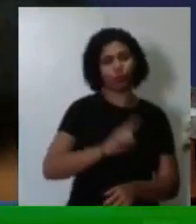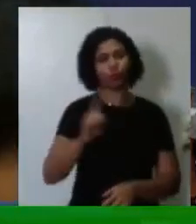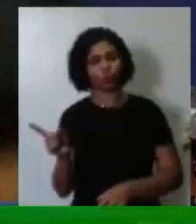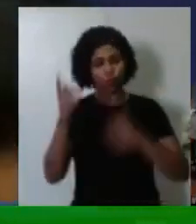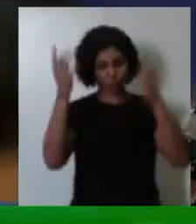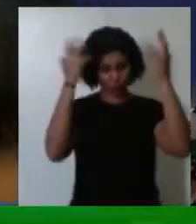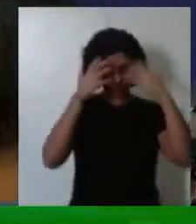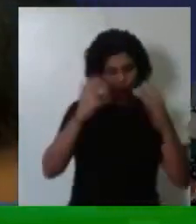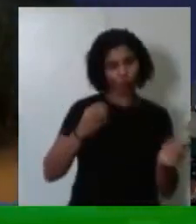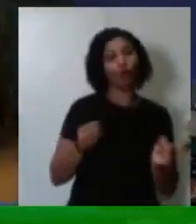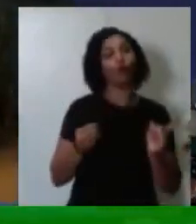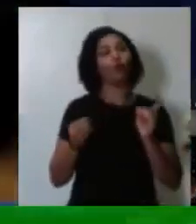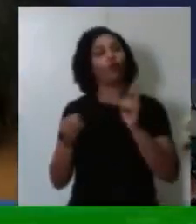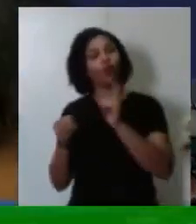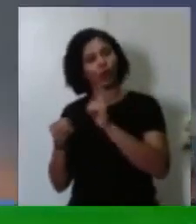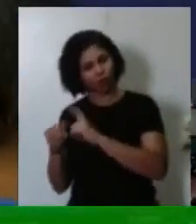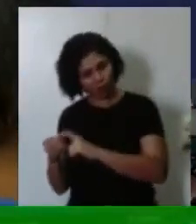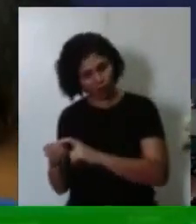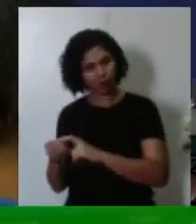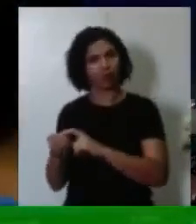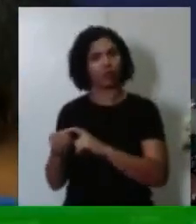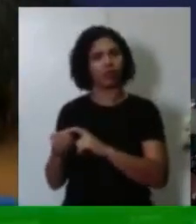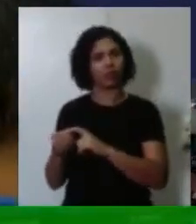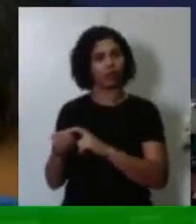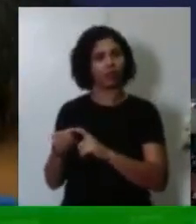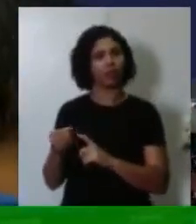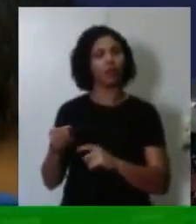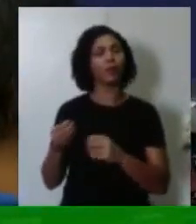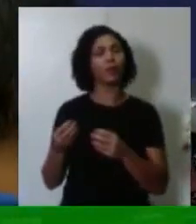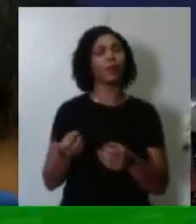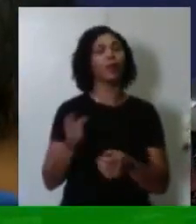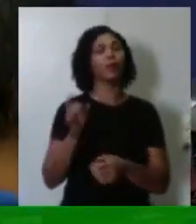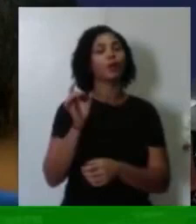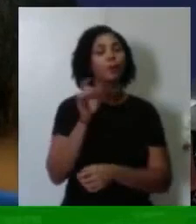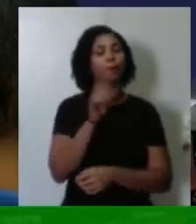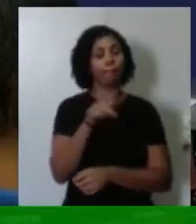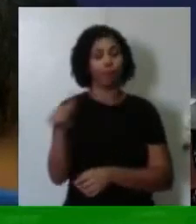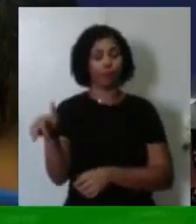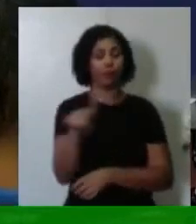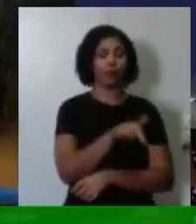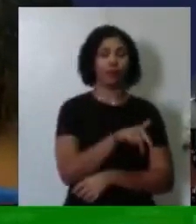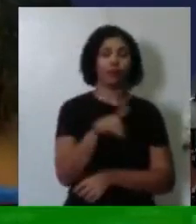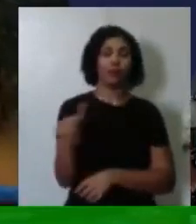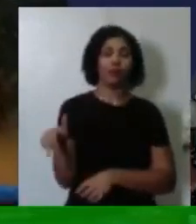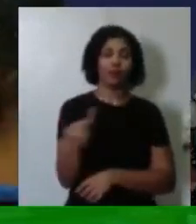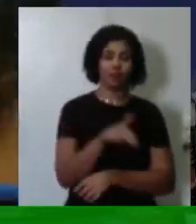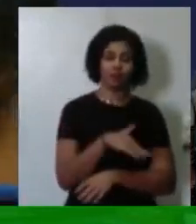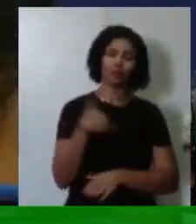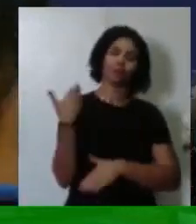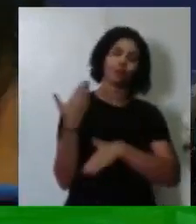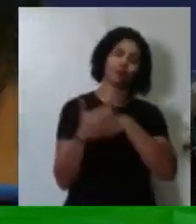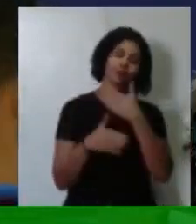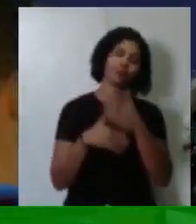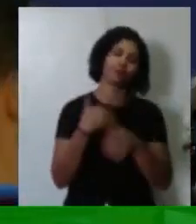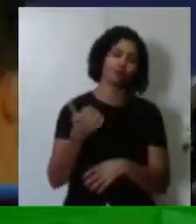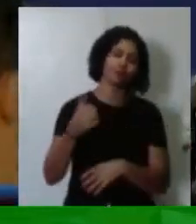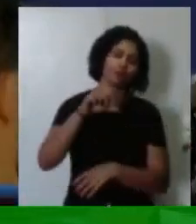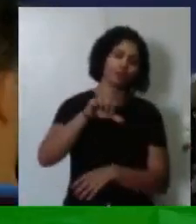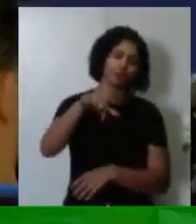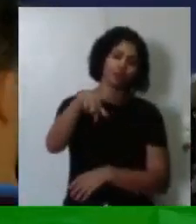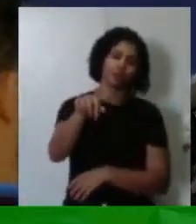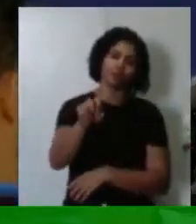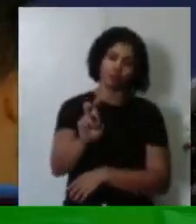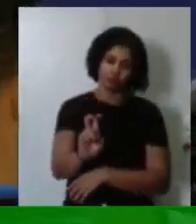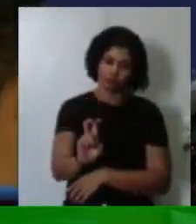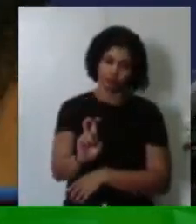tomava banho e voltava para o Prado. Tudo isso a pé. Em 75, tomei conhecimento